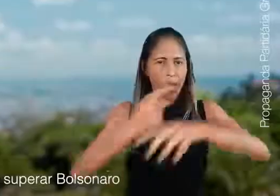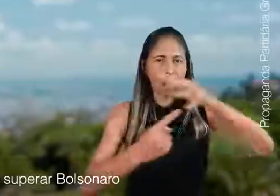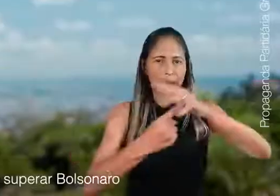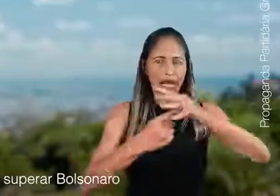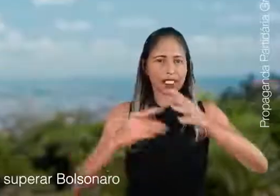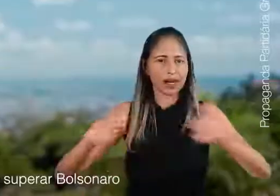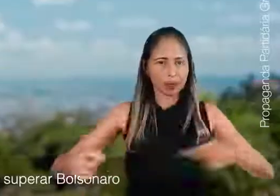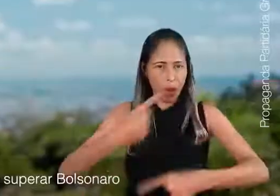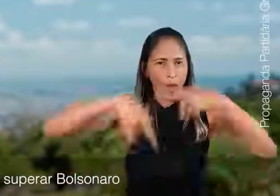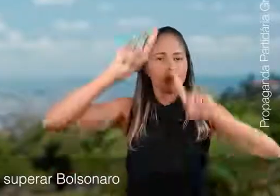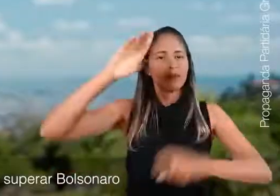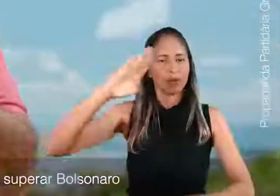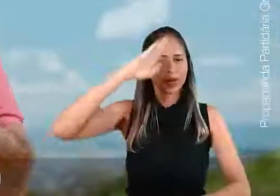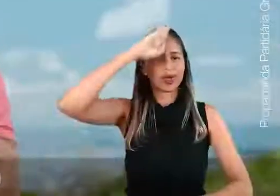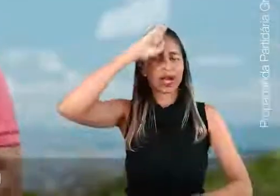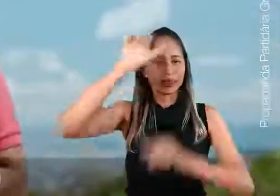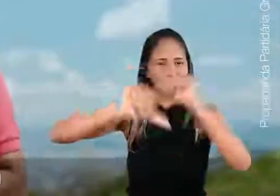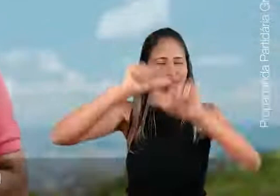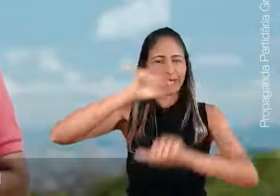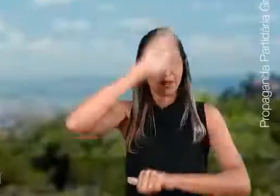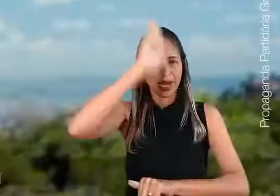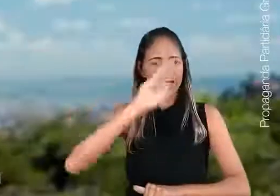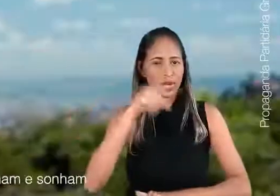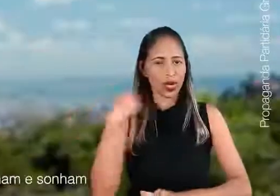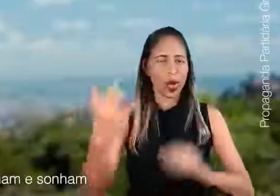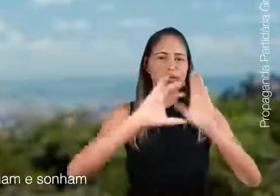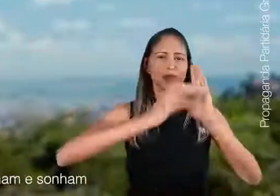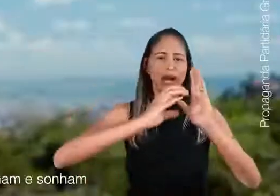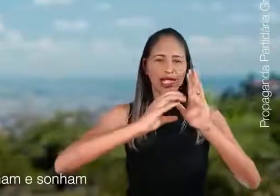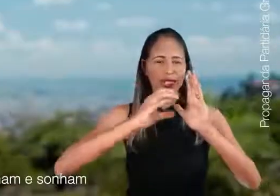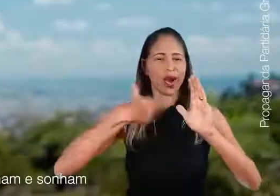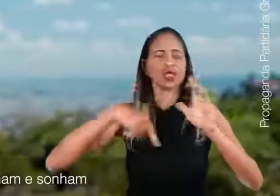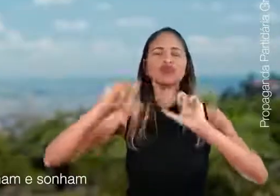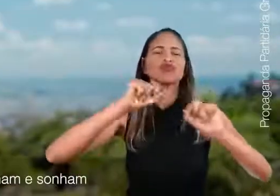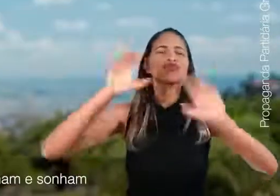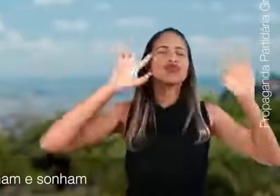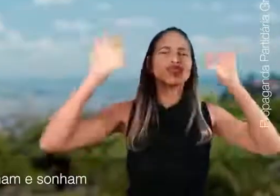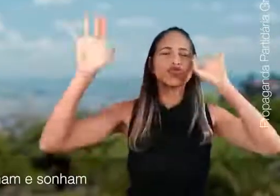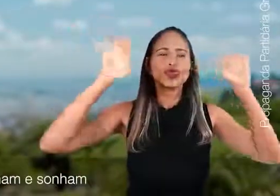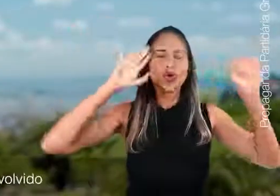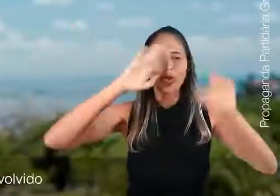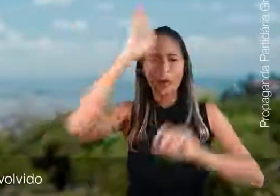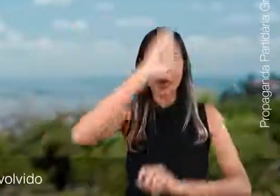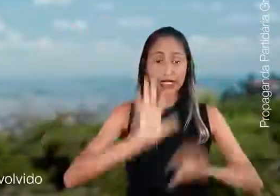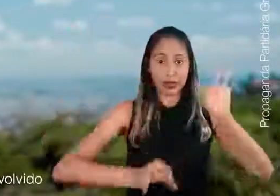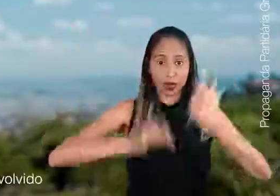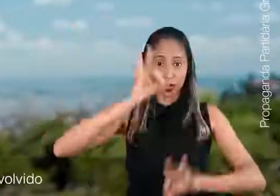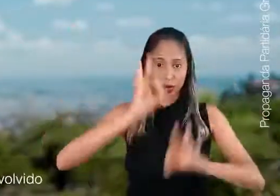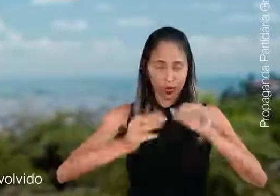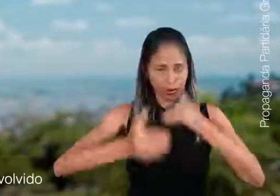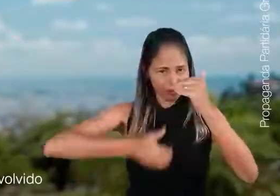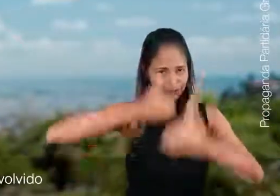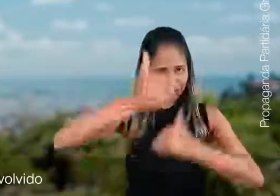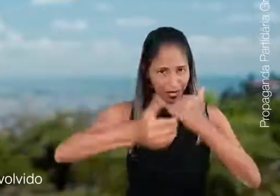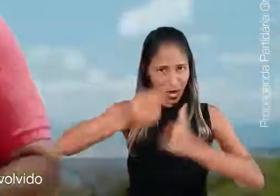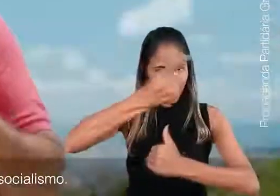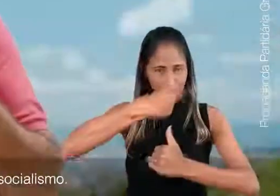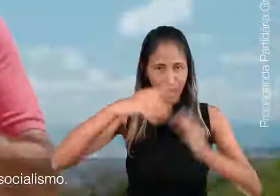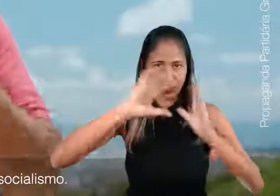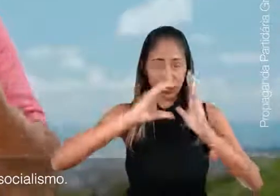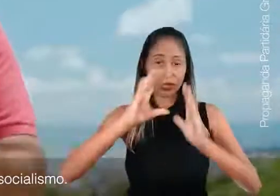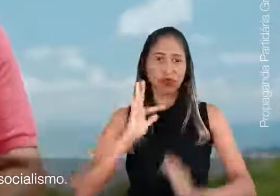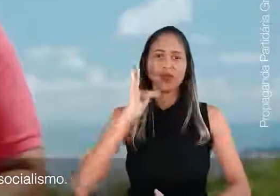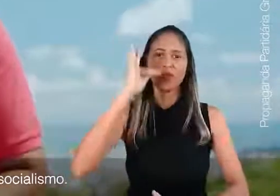praças para superar Bolsonaro e reconstruir o Brasil. Somos o partido dos que trabalham e sonham com o Brasil justo e desenvolvido.